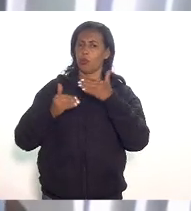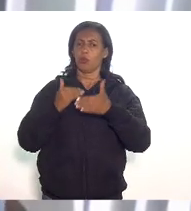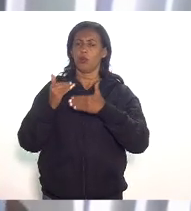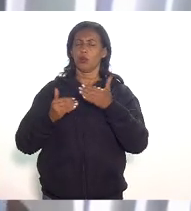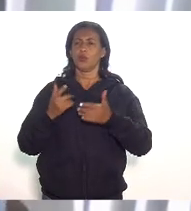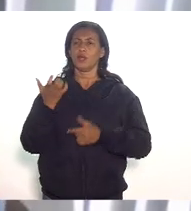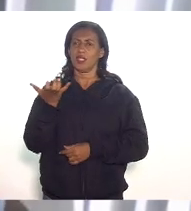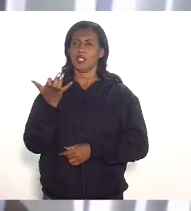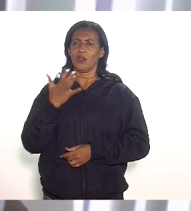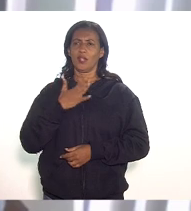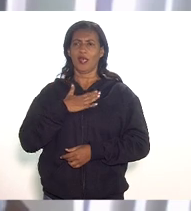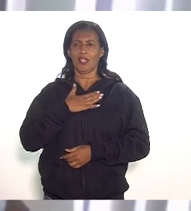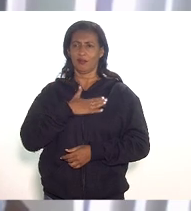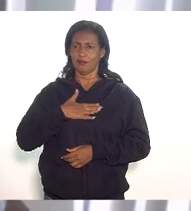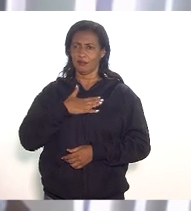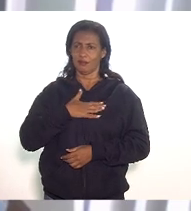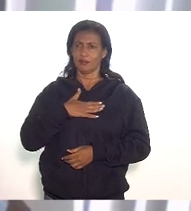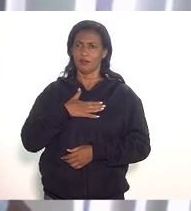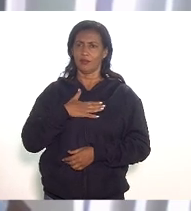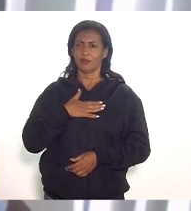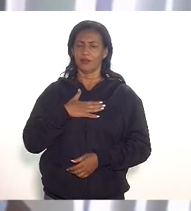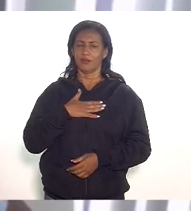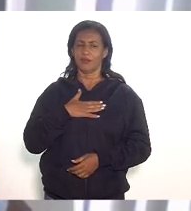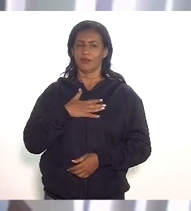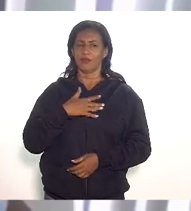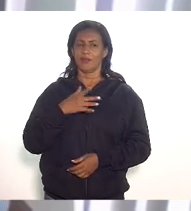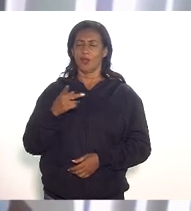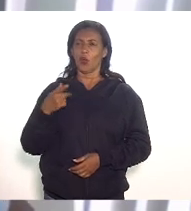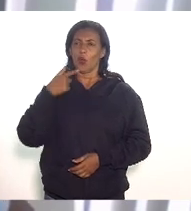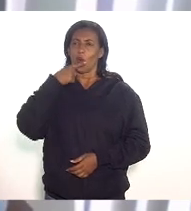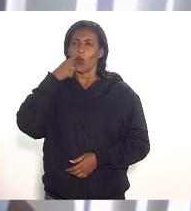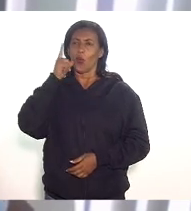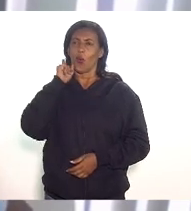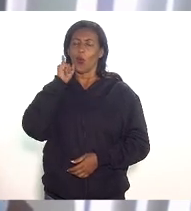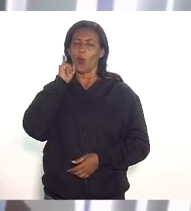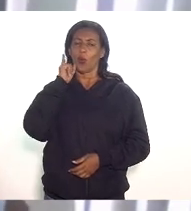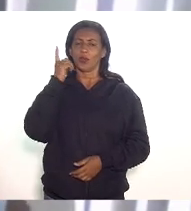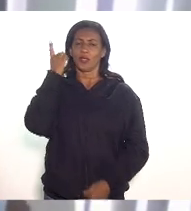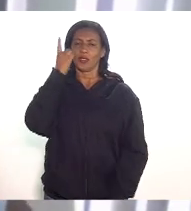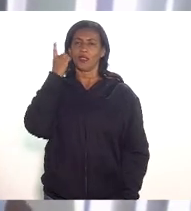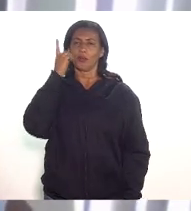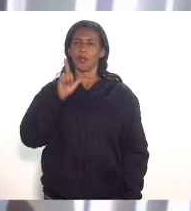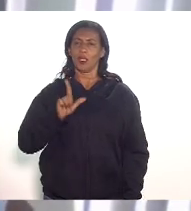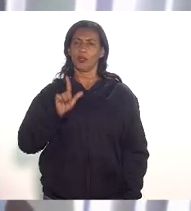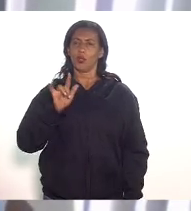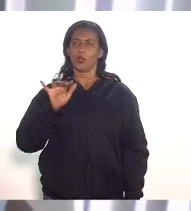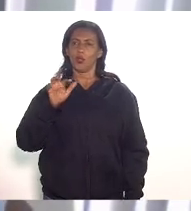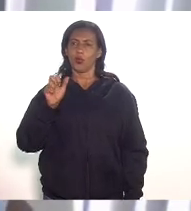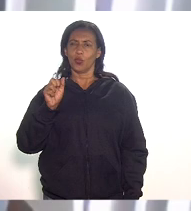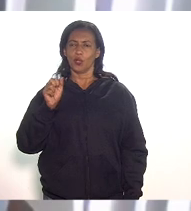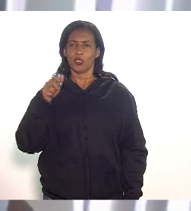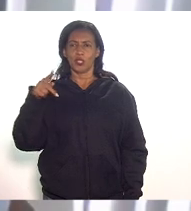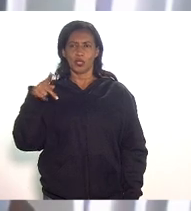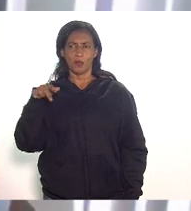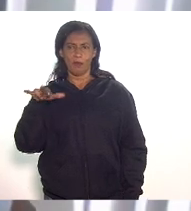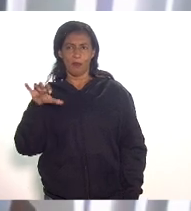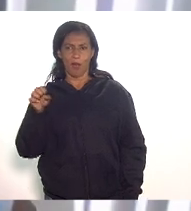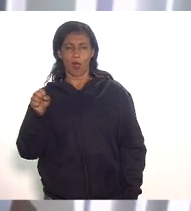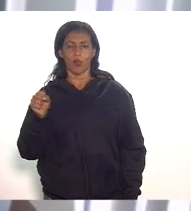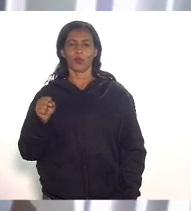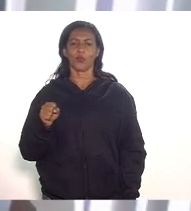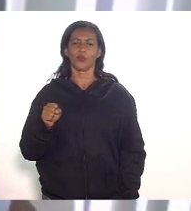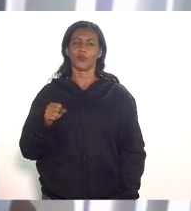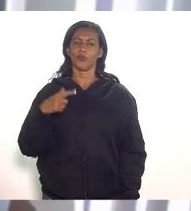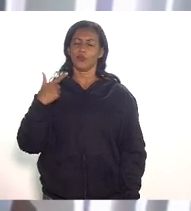de saudar aqui deputado Luiz Paulo ontem um grande dia o nosso deputado o nosso Márcio o nosso jovem octogenário